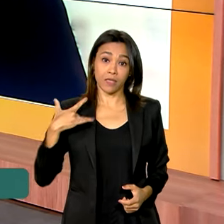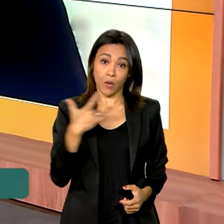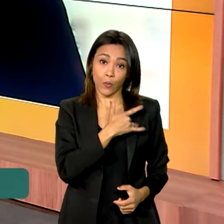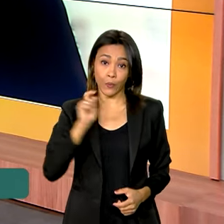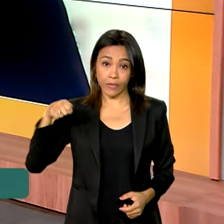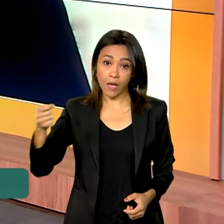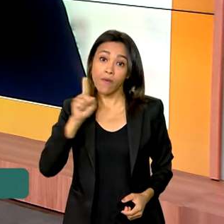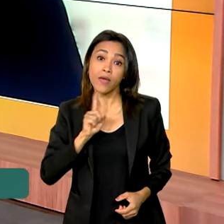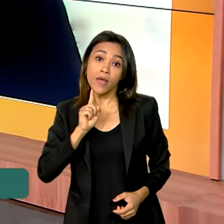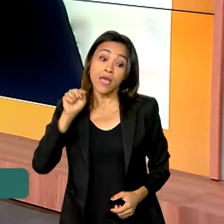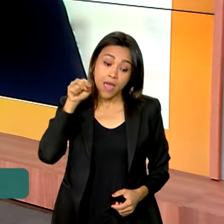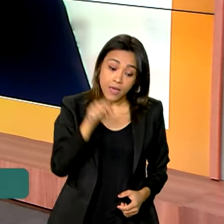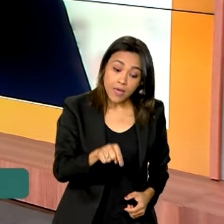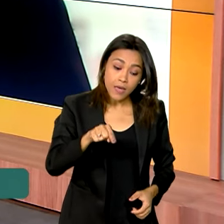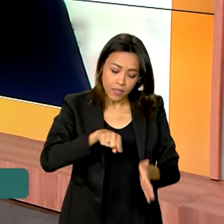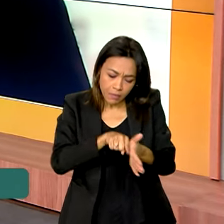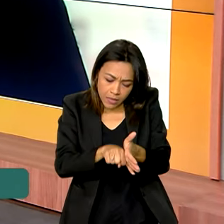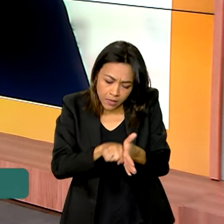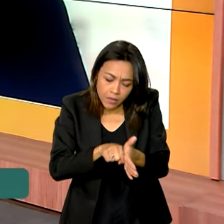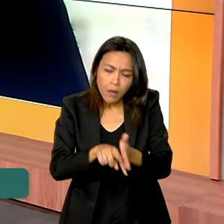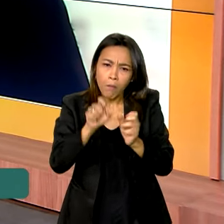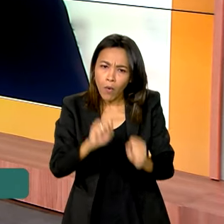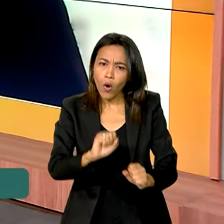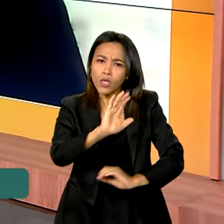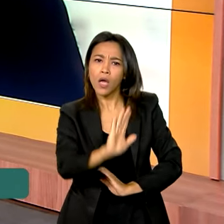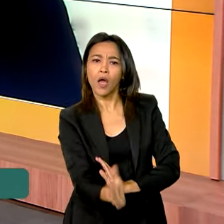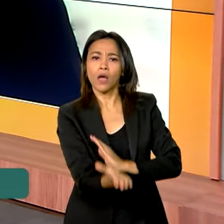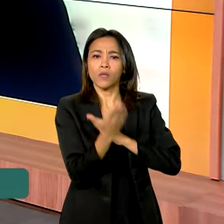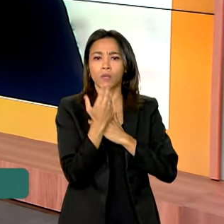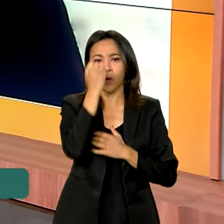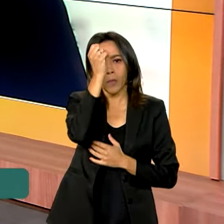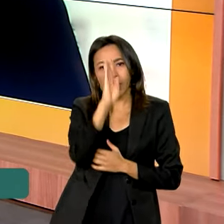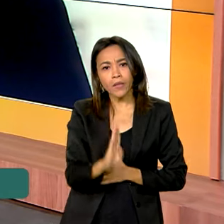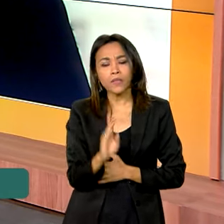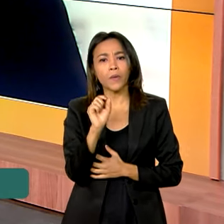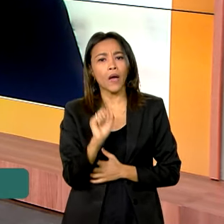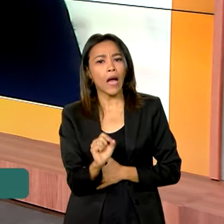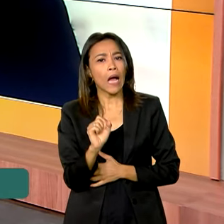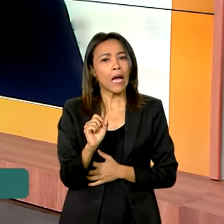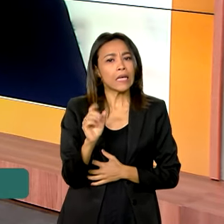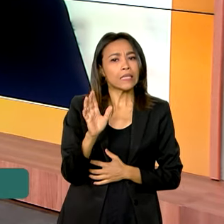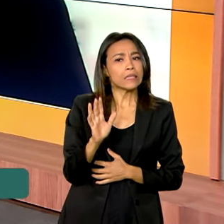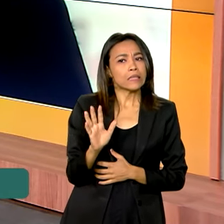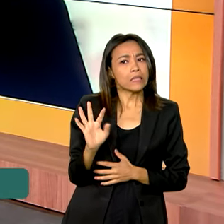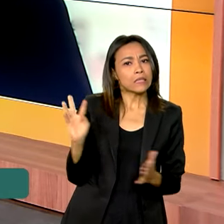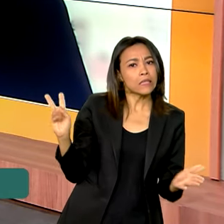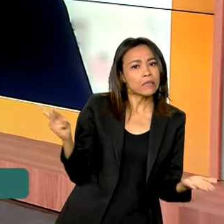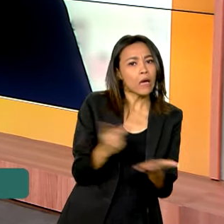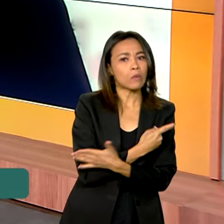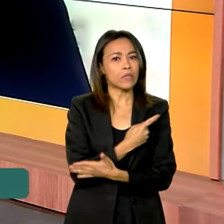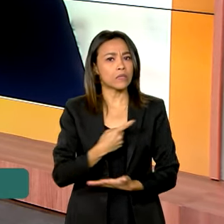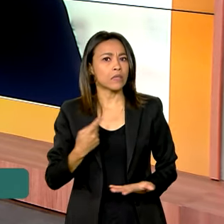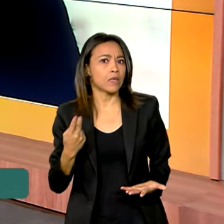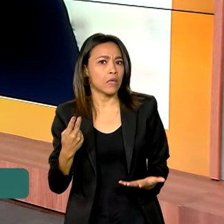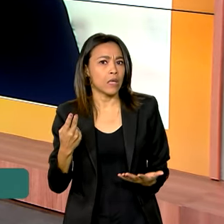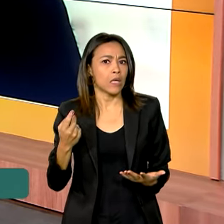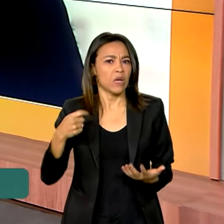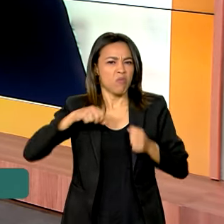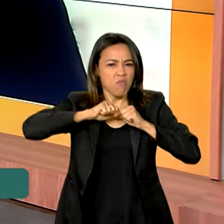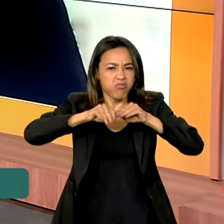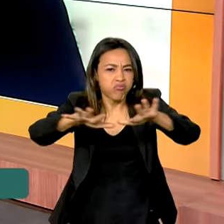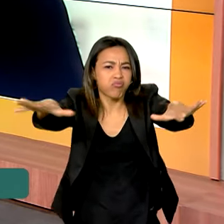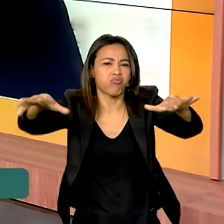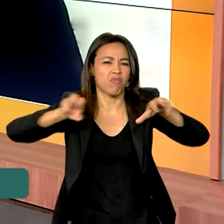laboratório pode ajudar o Brasil a enfrentar aí uma possível nova epidemia e também dar mais